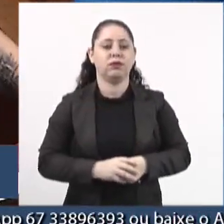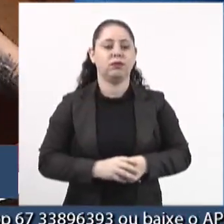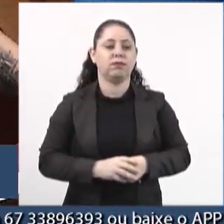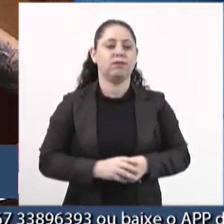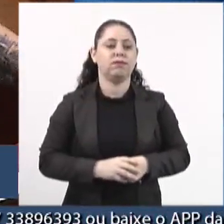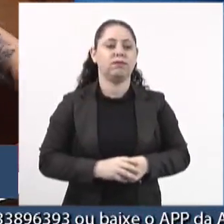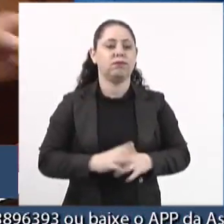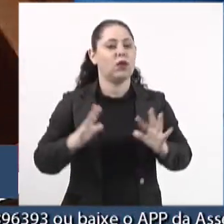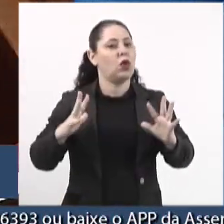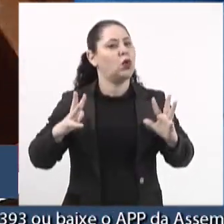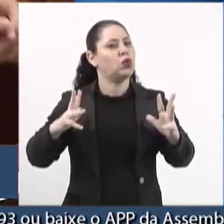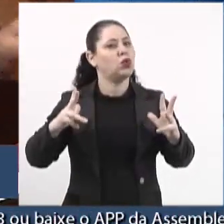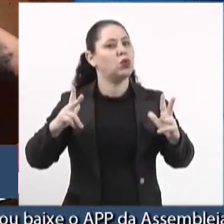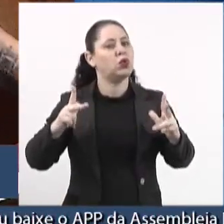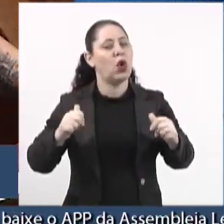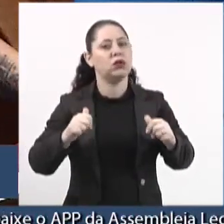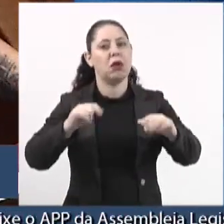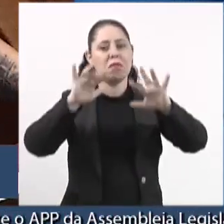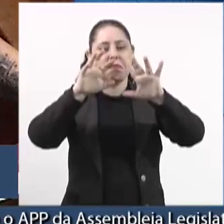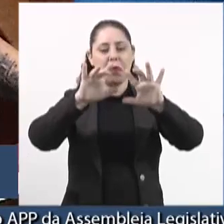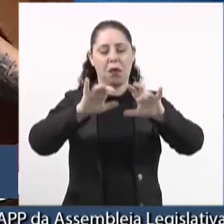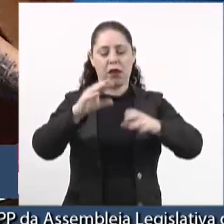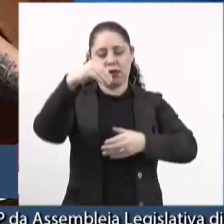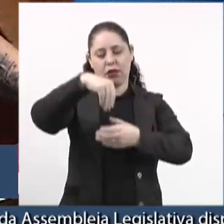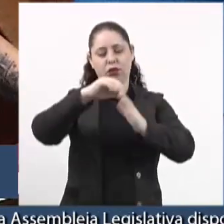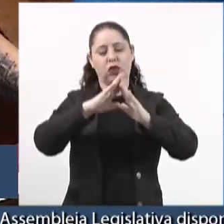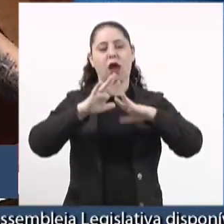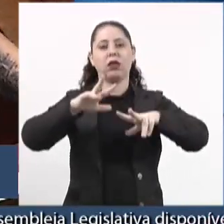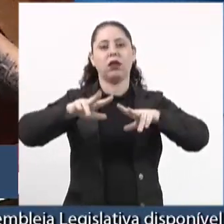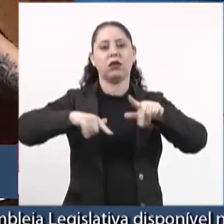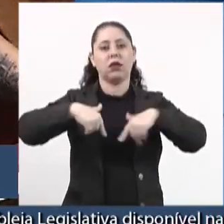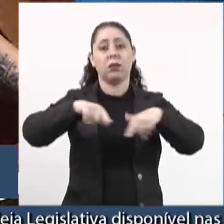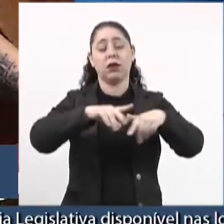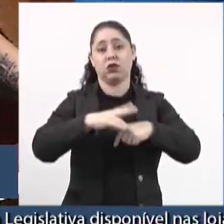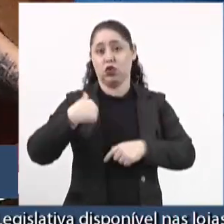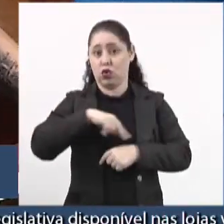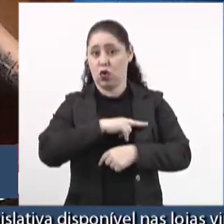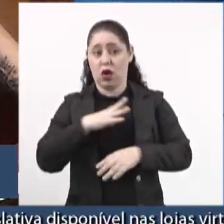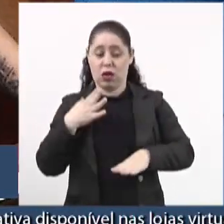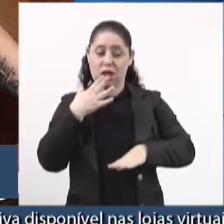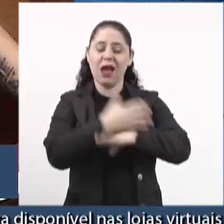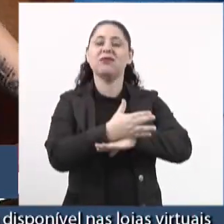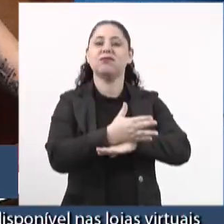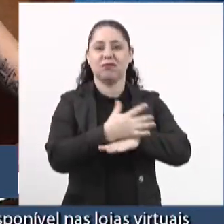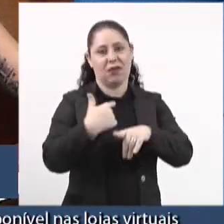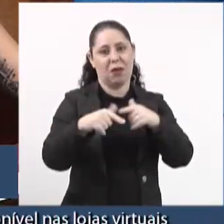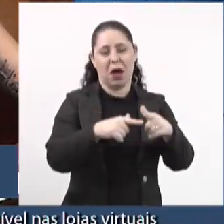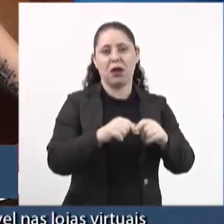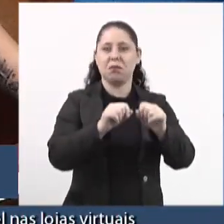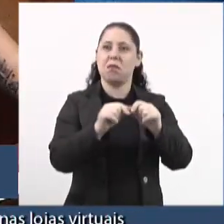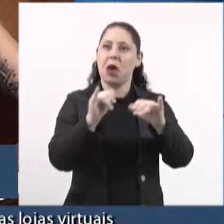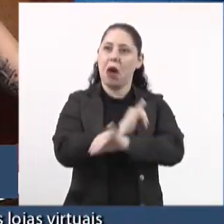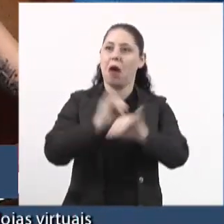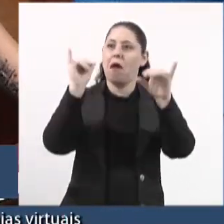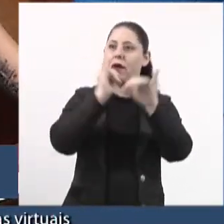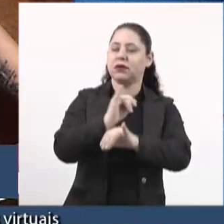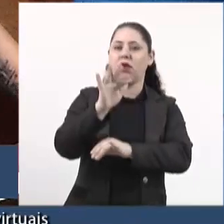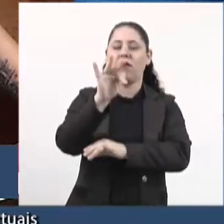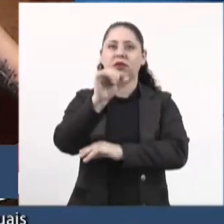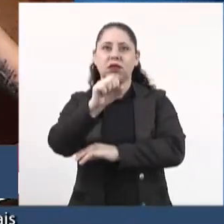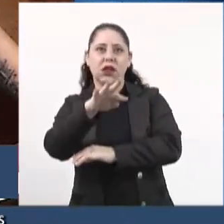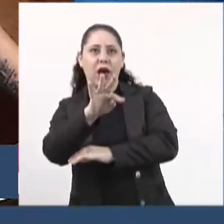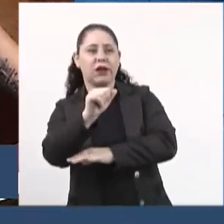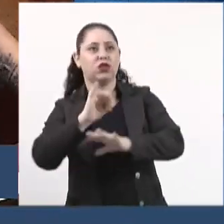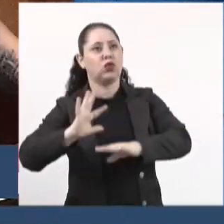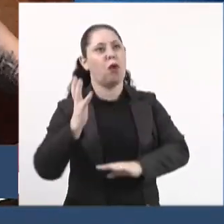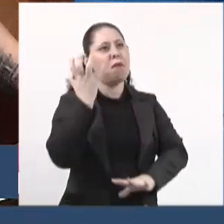Todos em home office. E nós nas trincheiras. Reportagens, fantástico, e tudo